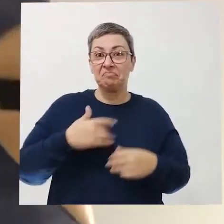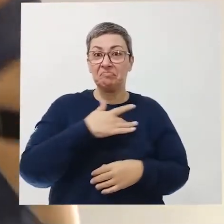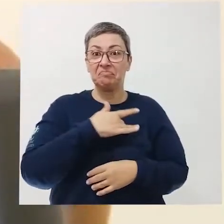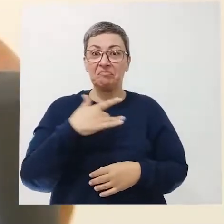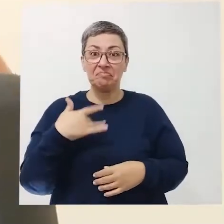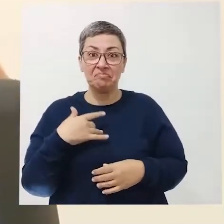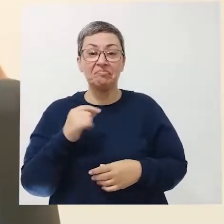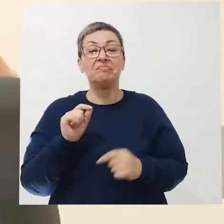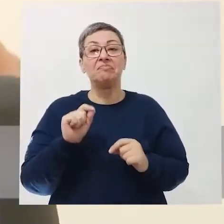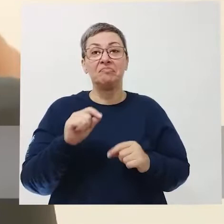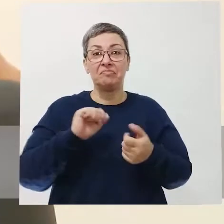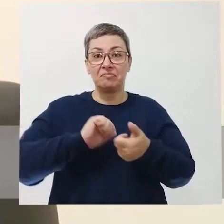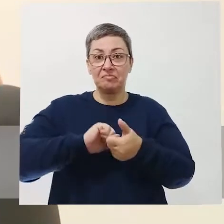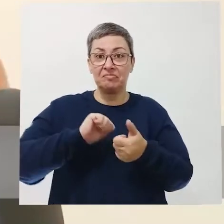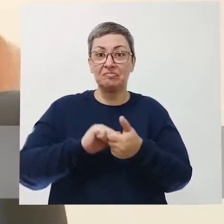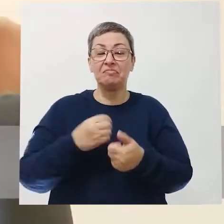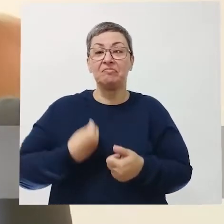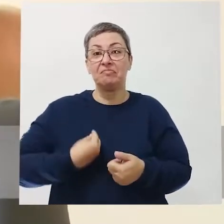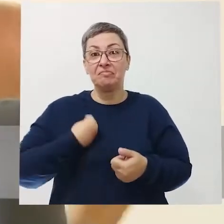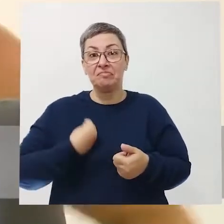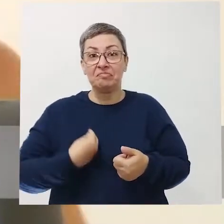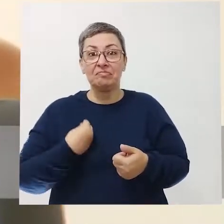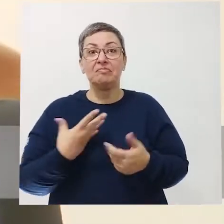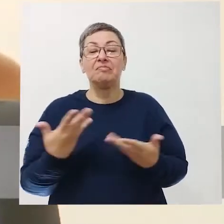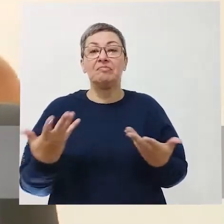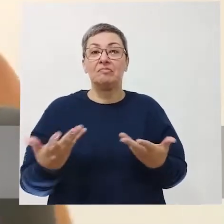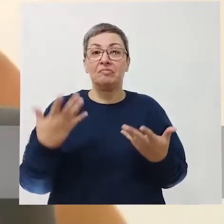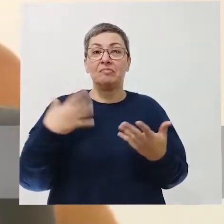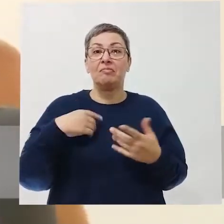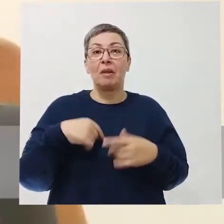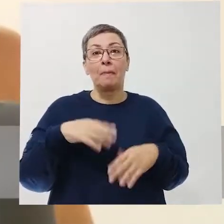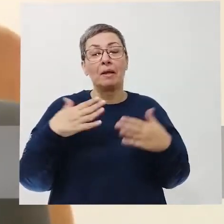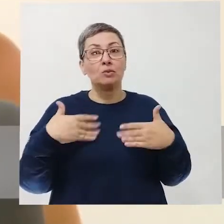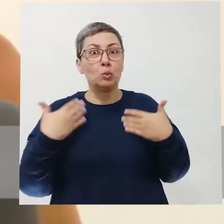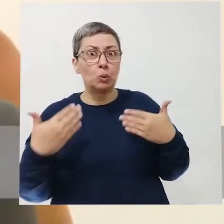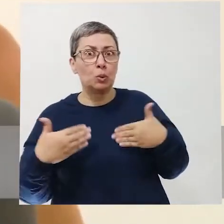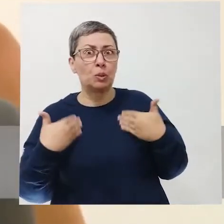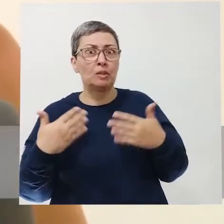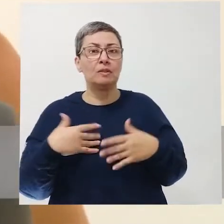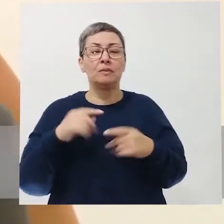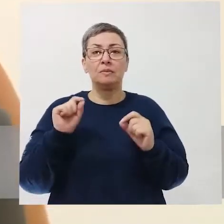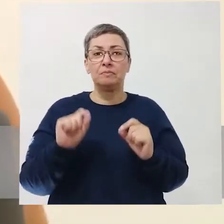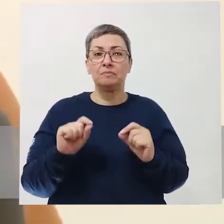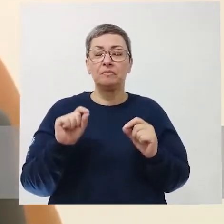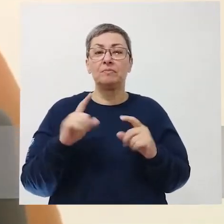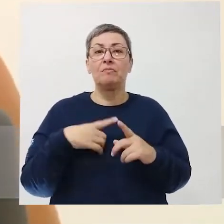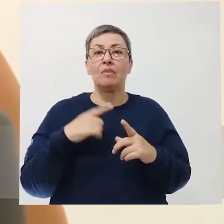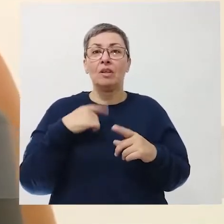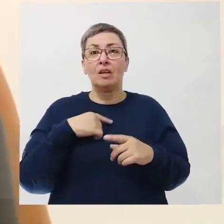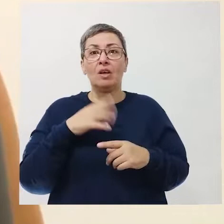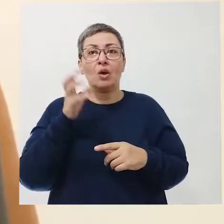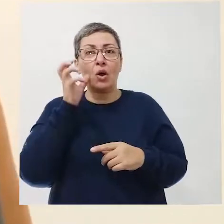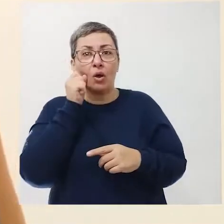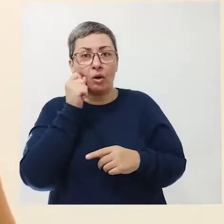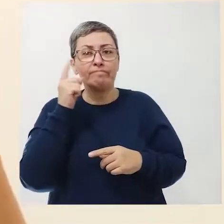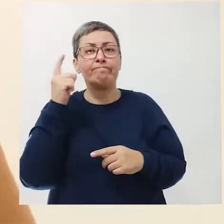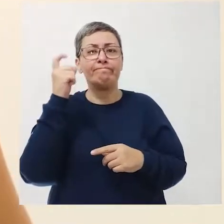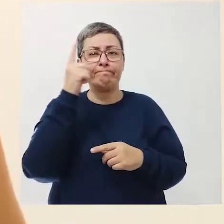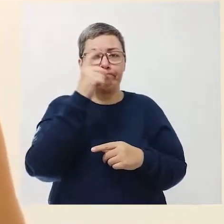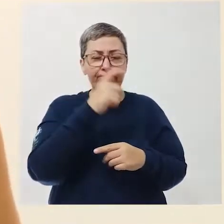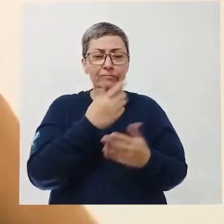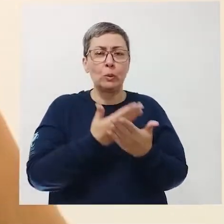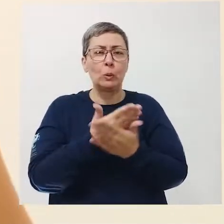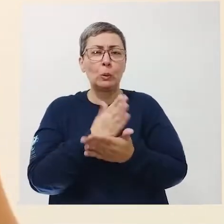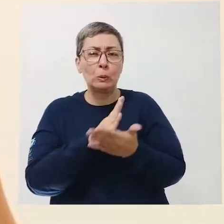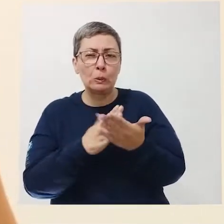saúde. Saúde, qualidade de vida, né? Mais disposição. E sono, eu tinha dificuldade também em